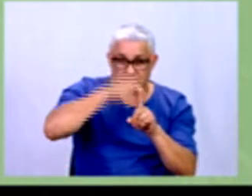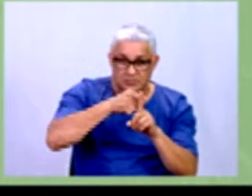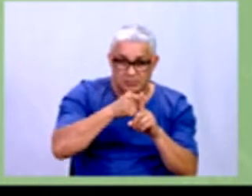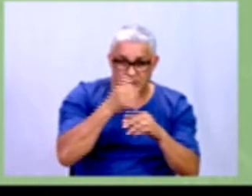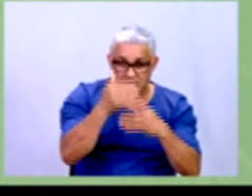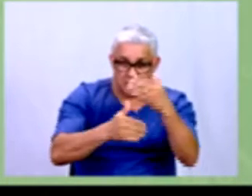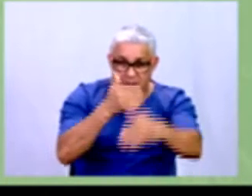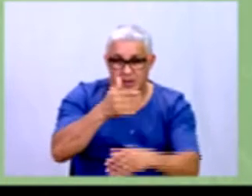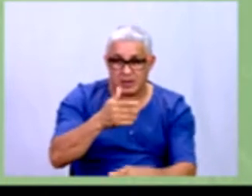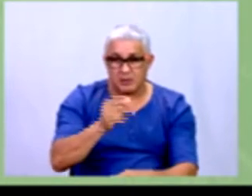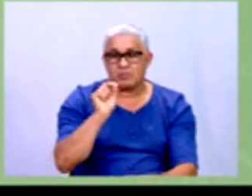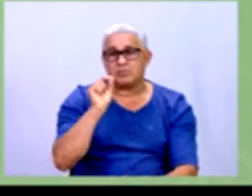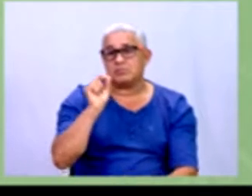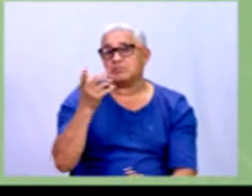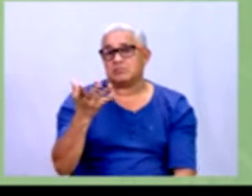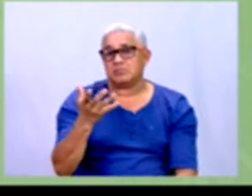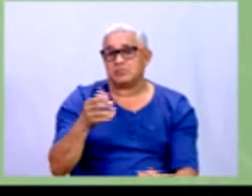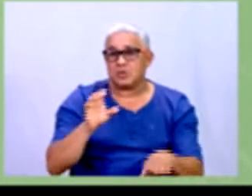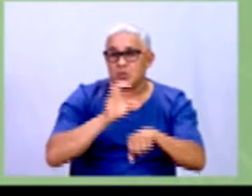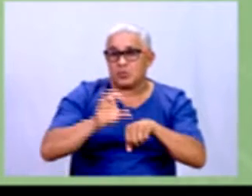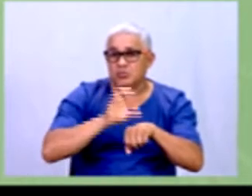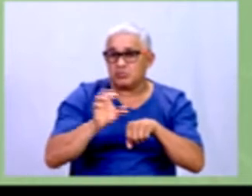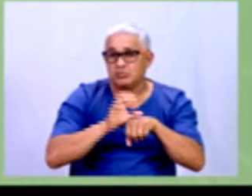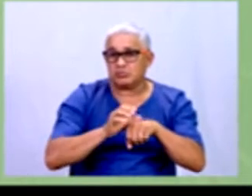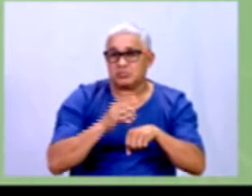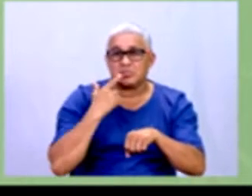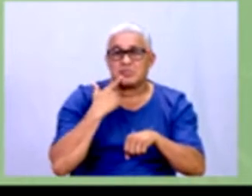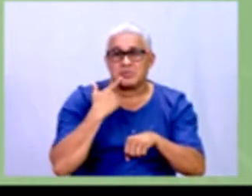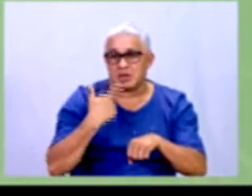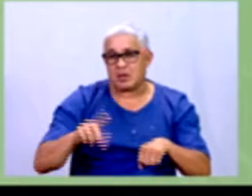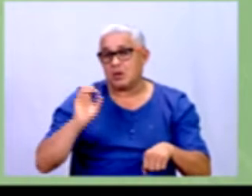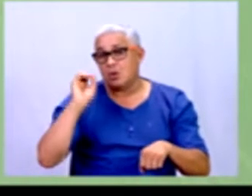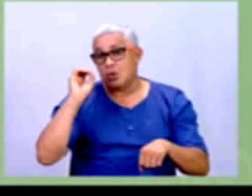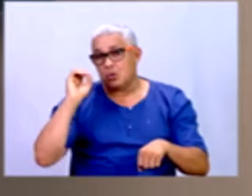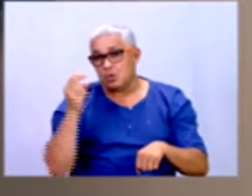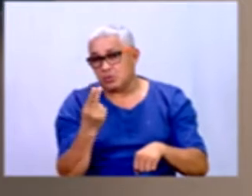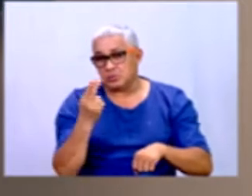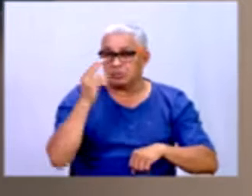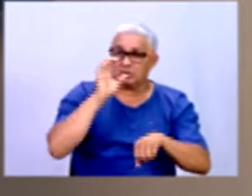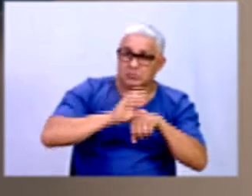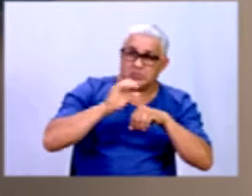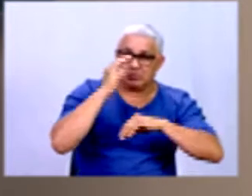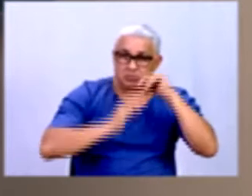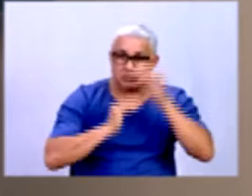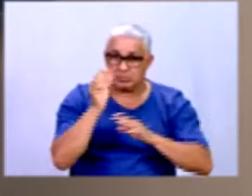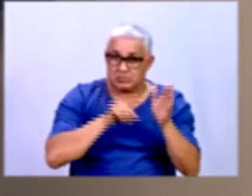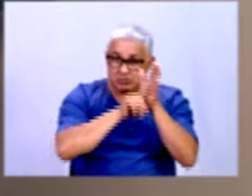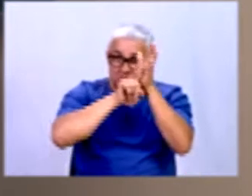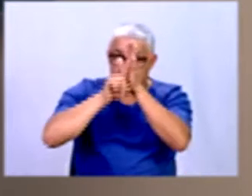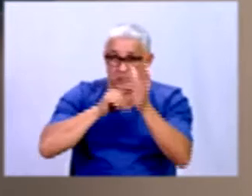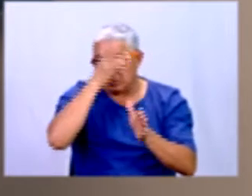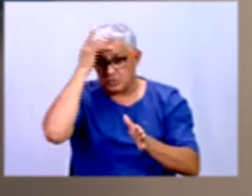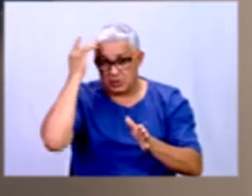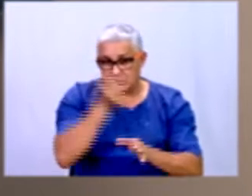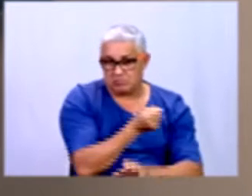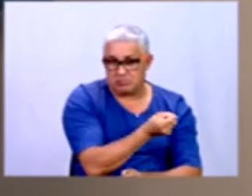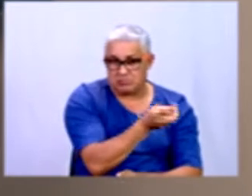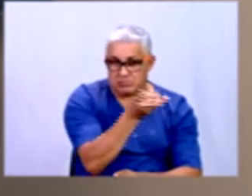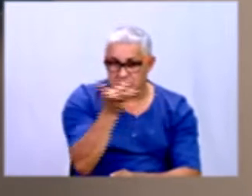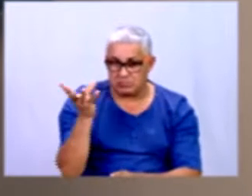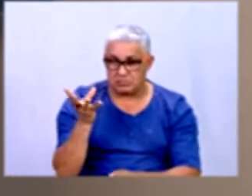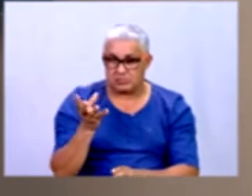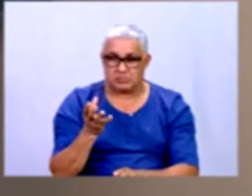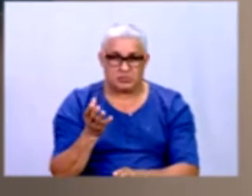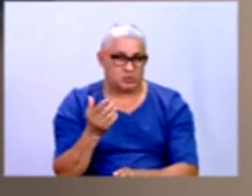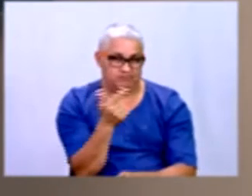fazer um curso de idioma ou fazer um curso profissional? Essa pesquisa foi feita com a quantidade de pessoas, a gente